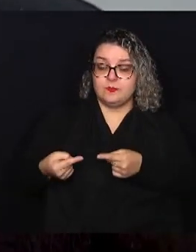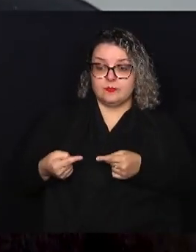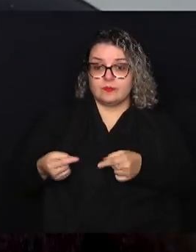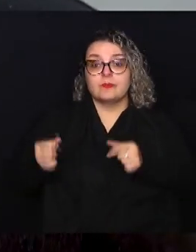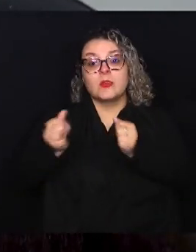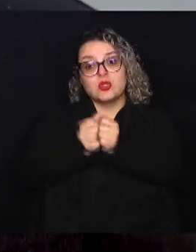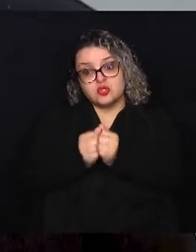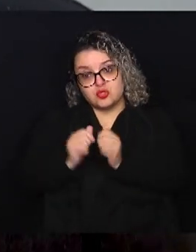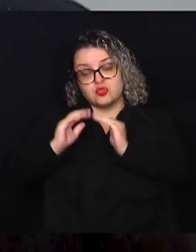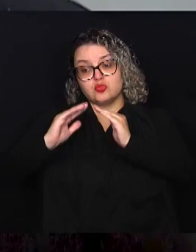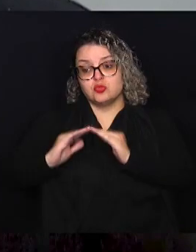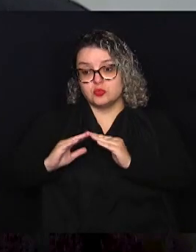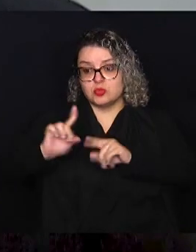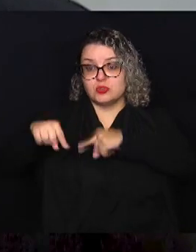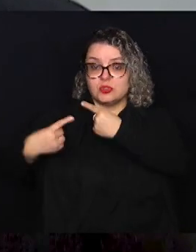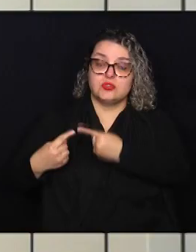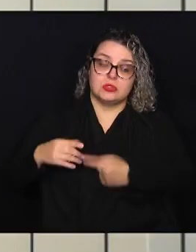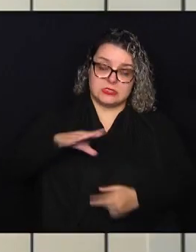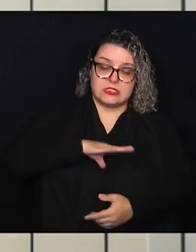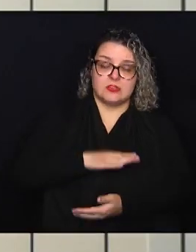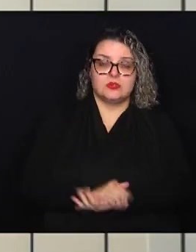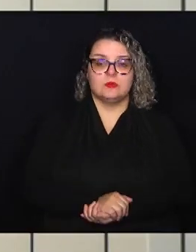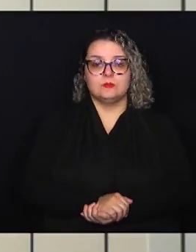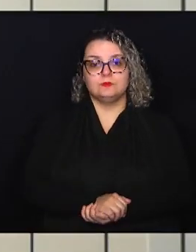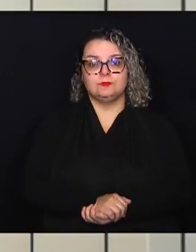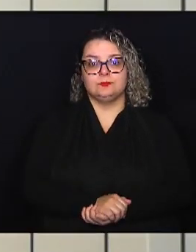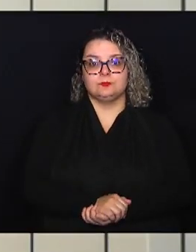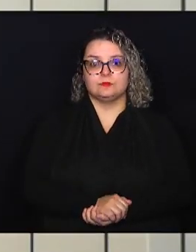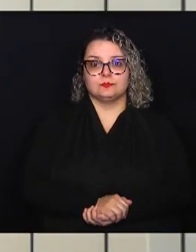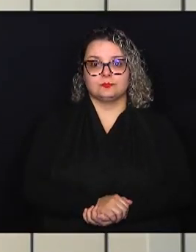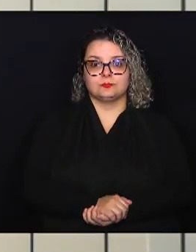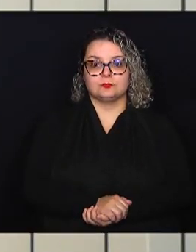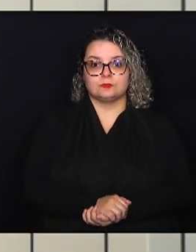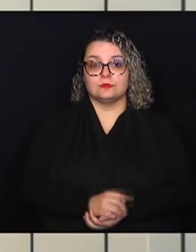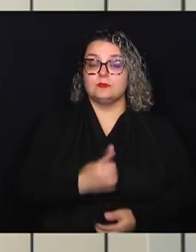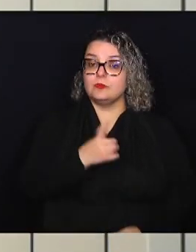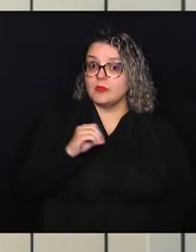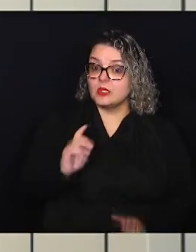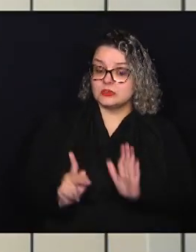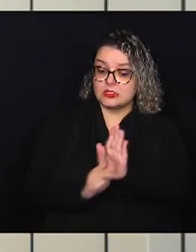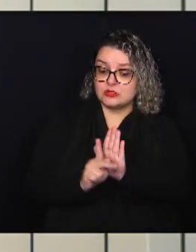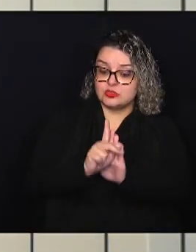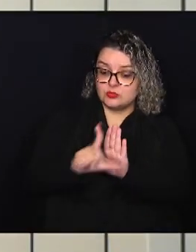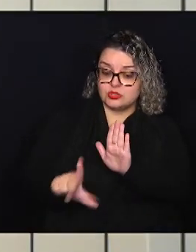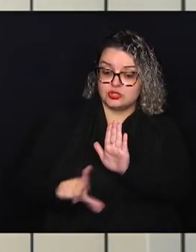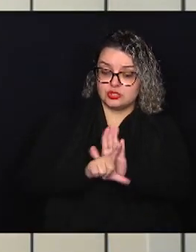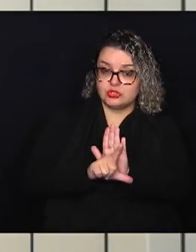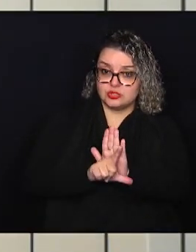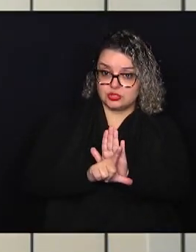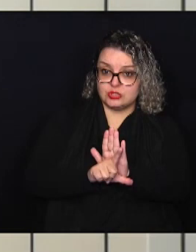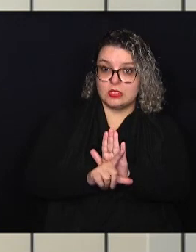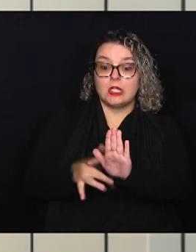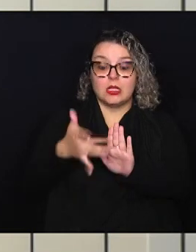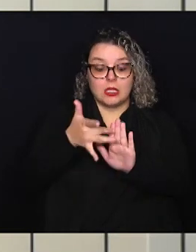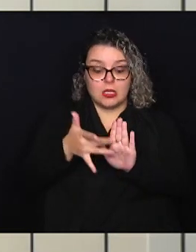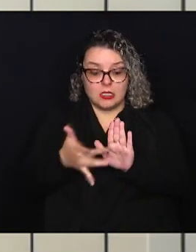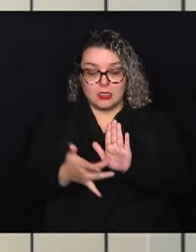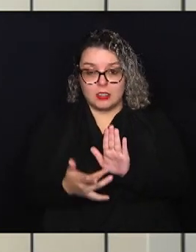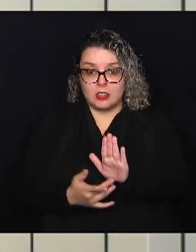de outras regiões da cidade. Dos dez projetos de lei que estavam na pauta da